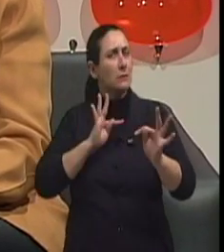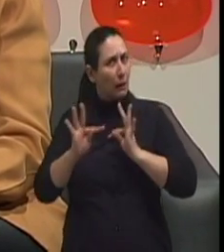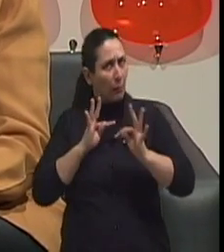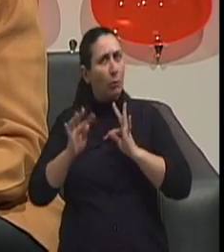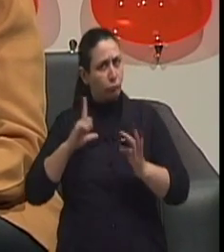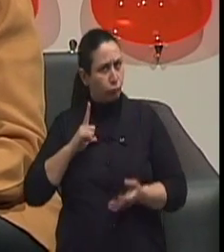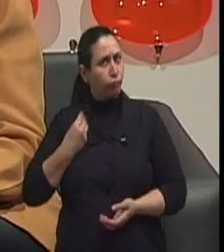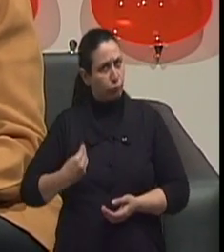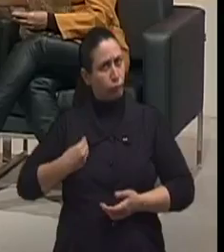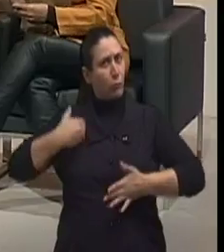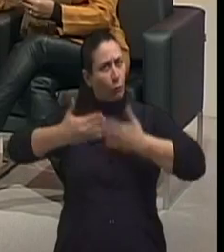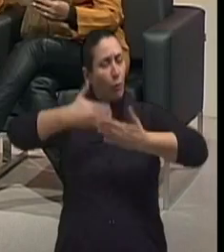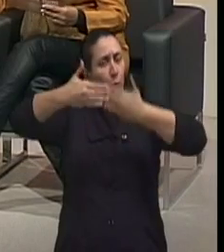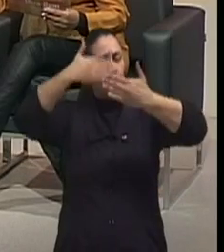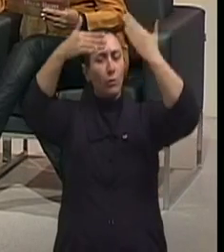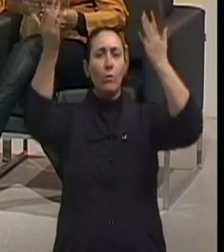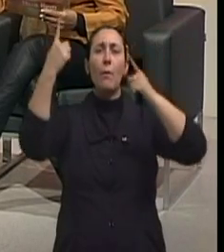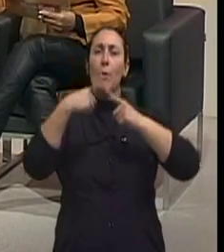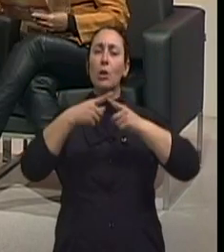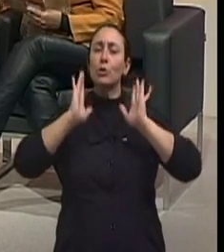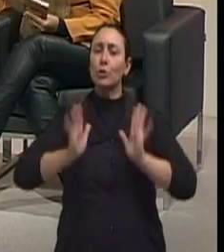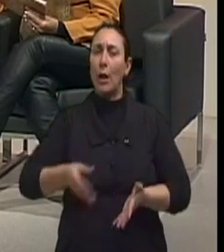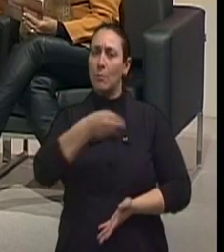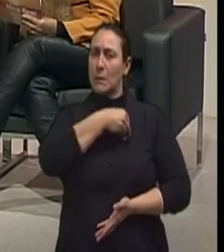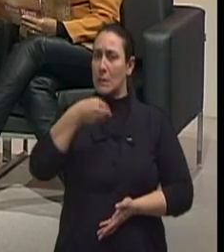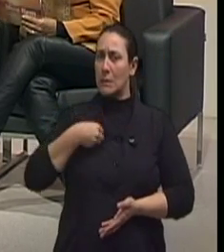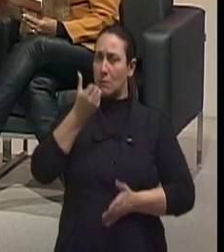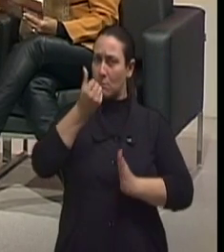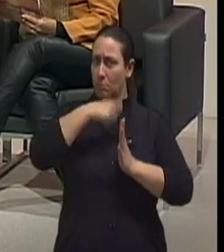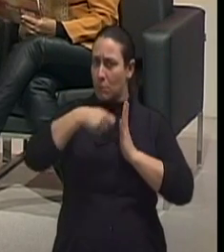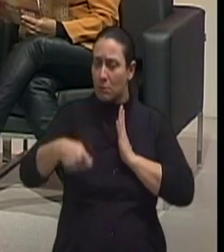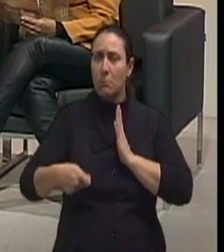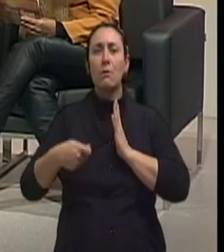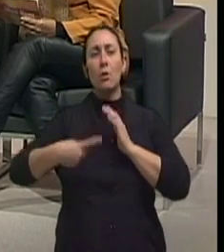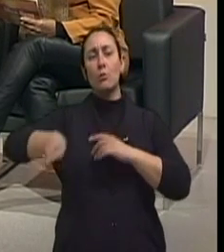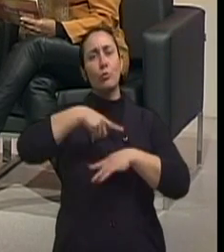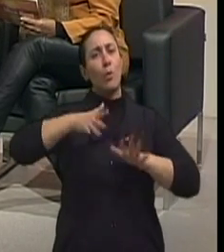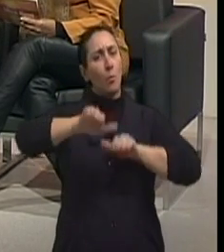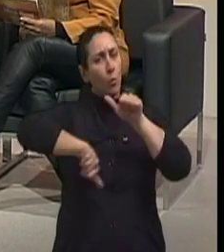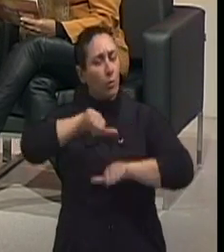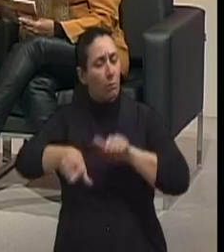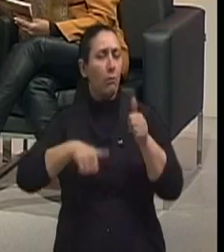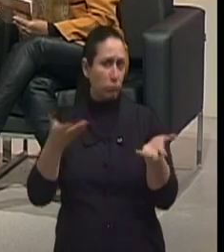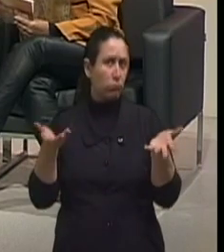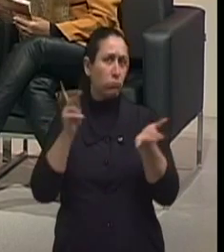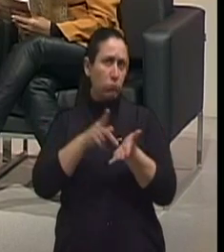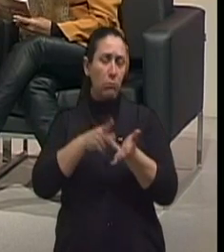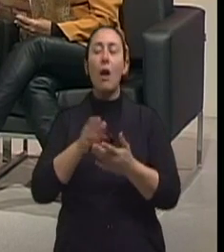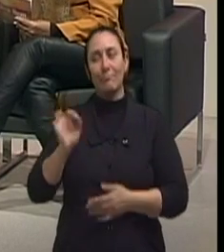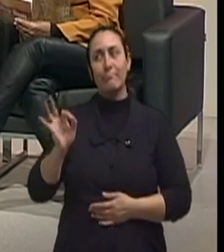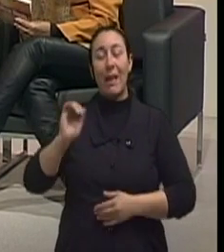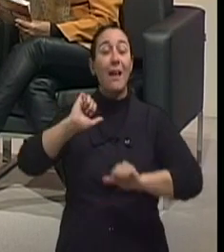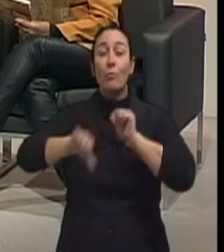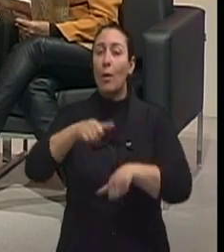também evoluindo. A sabe que a medicina em seis meses, as coisas já mudaram. Sim, a troca é rápida. A troca é